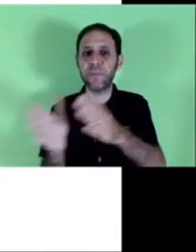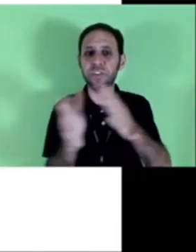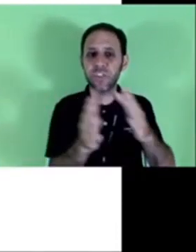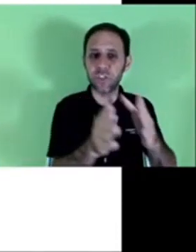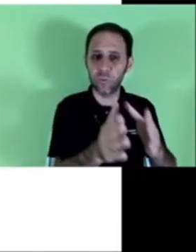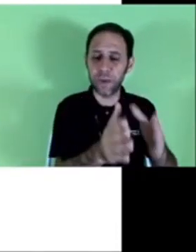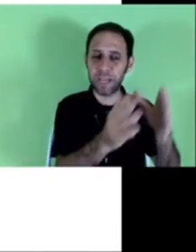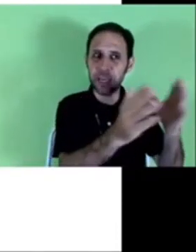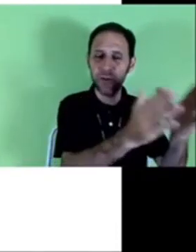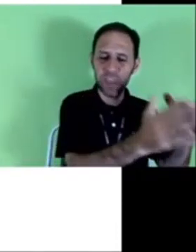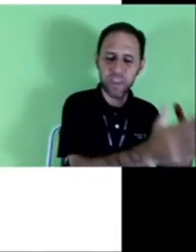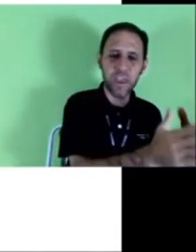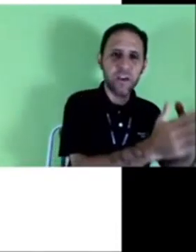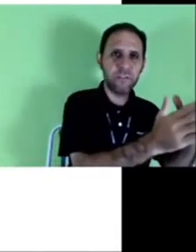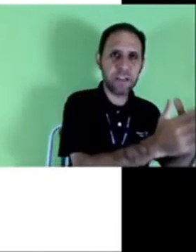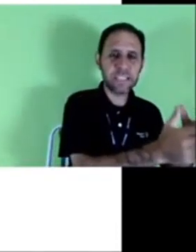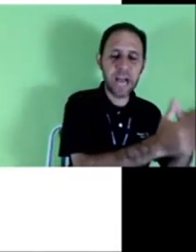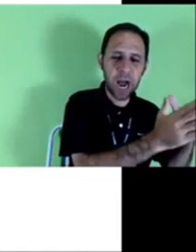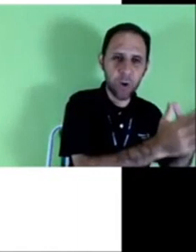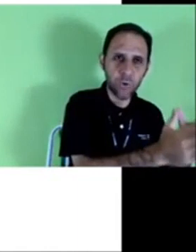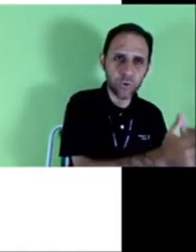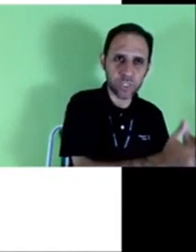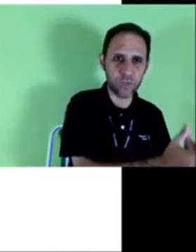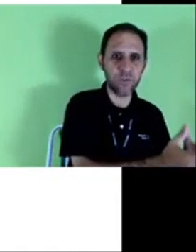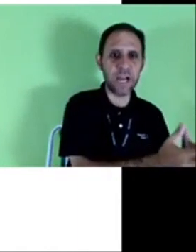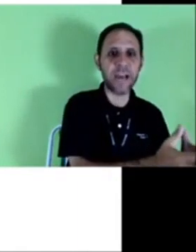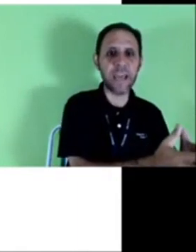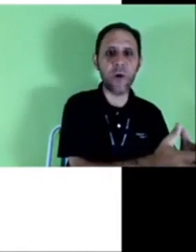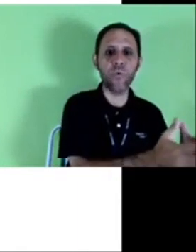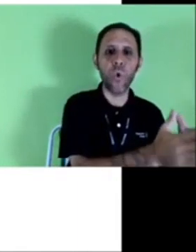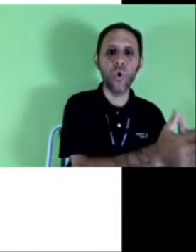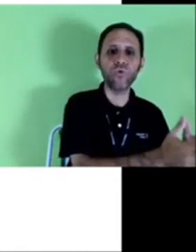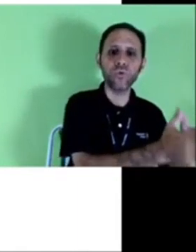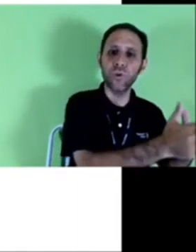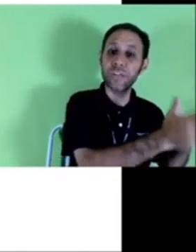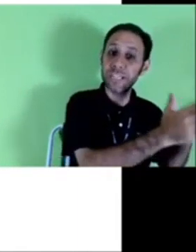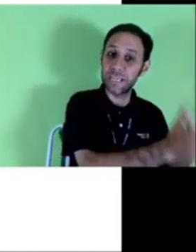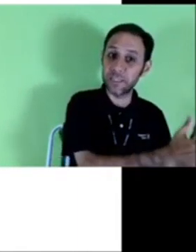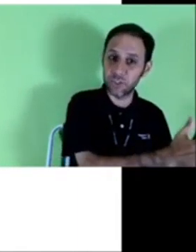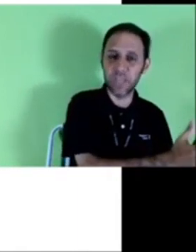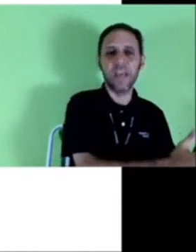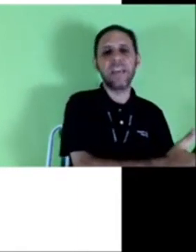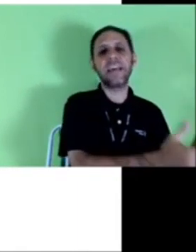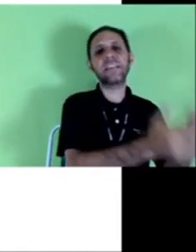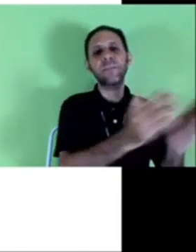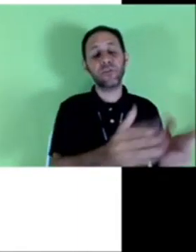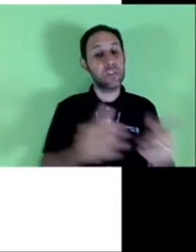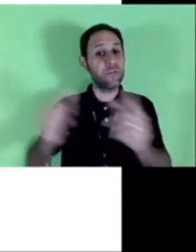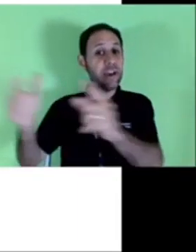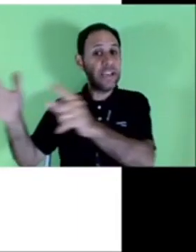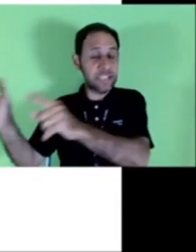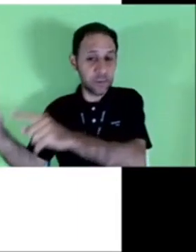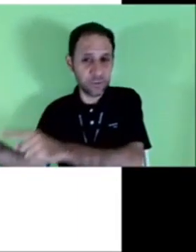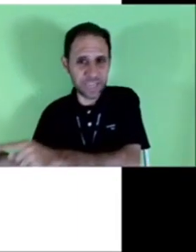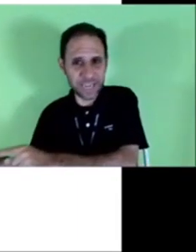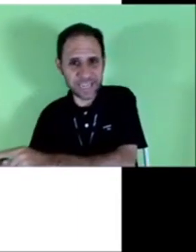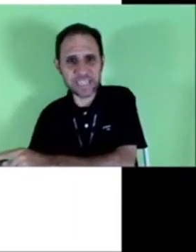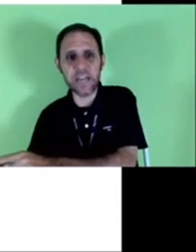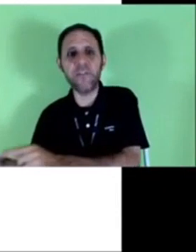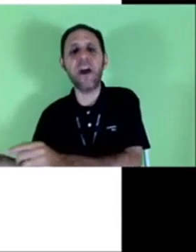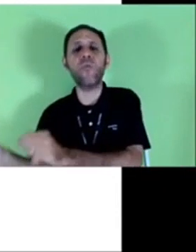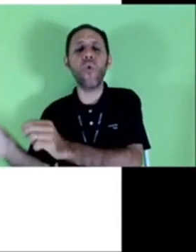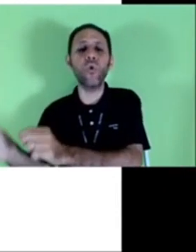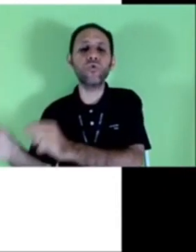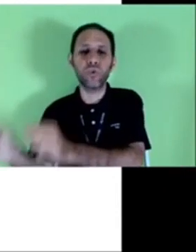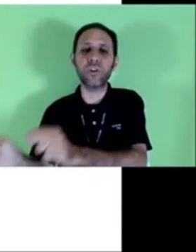que está pedindo para que alguém faça algo no seu lugar é o ortorgante. E essa pessoa que vai executar